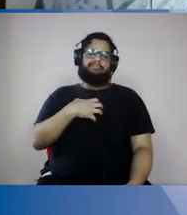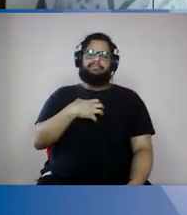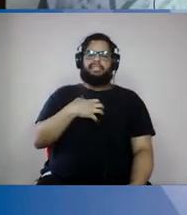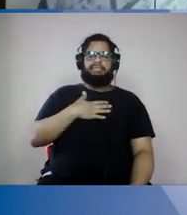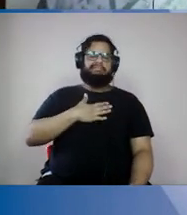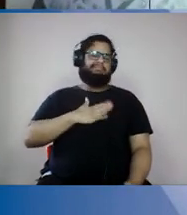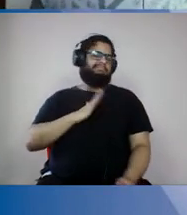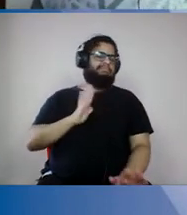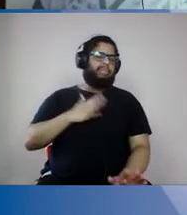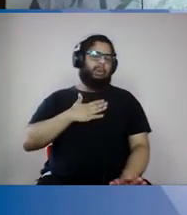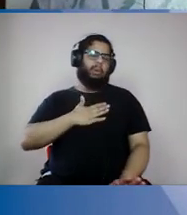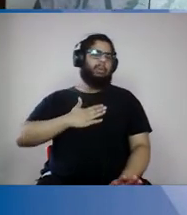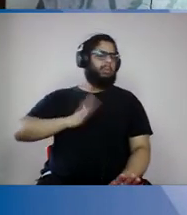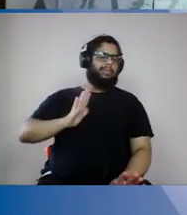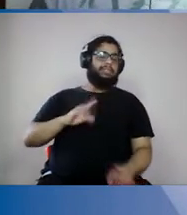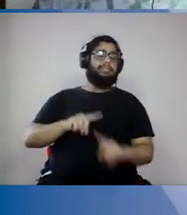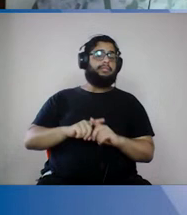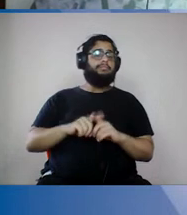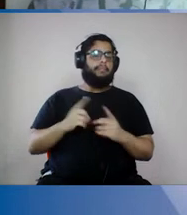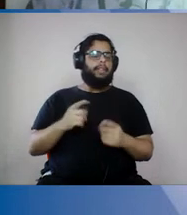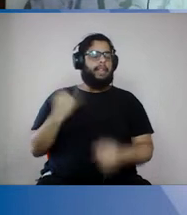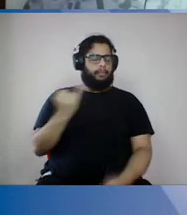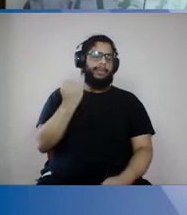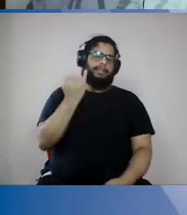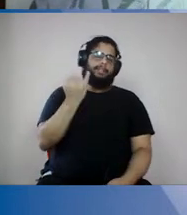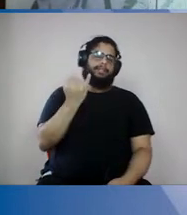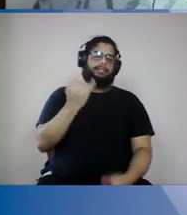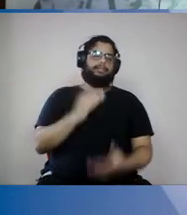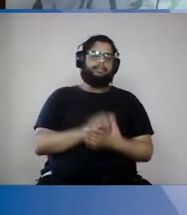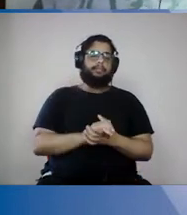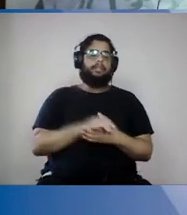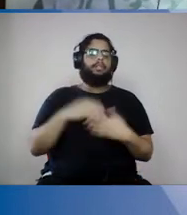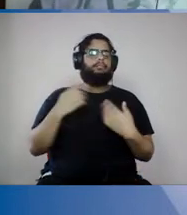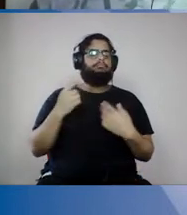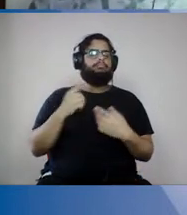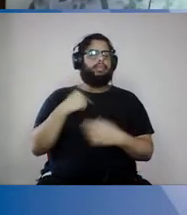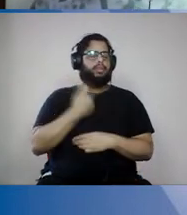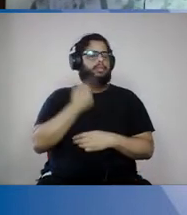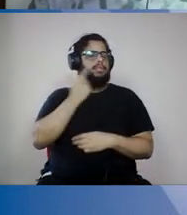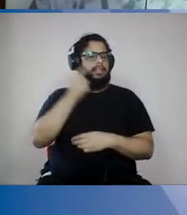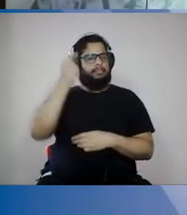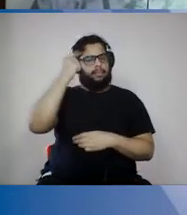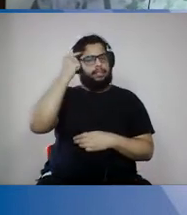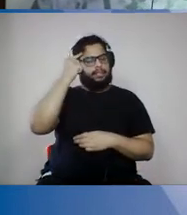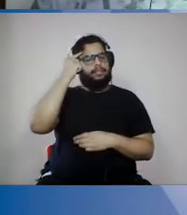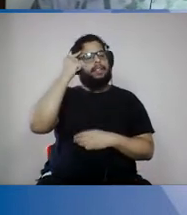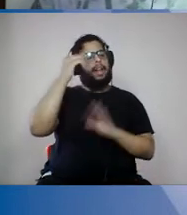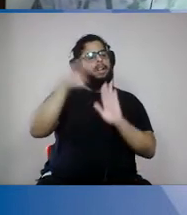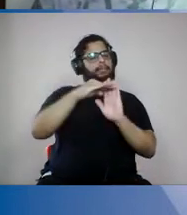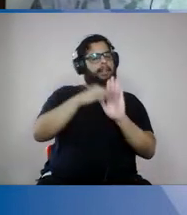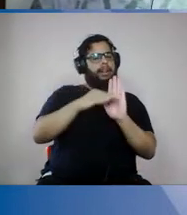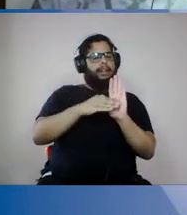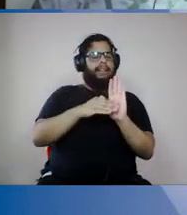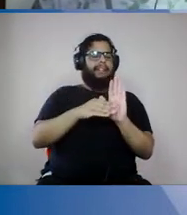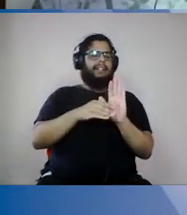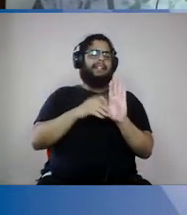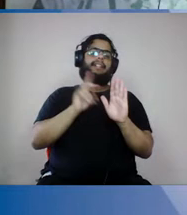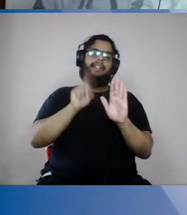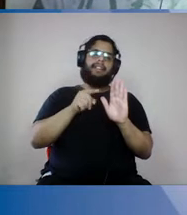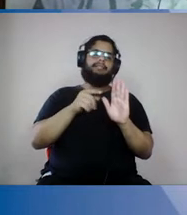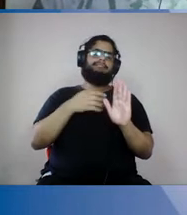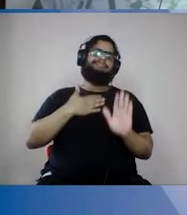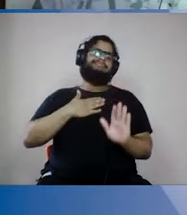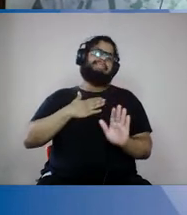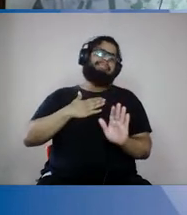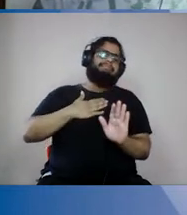matando dessa quantidade, eu acho que dá para a gente pensar, então, em medidas ainda que elas sejam problemáticas e desagradáveis, mas não existe outro caminho.